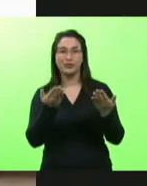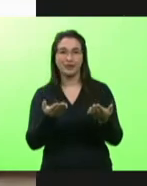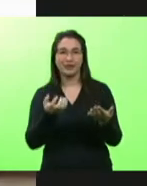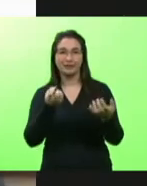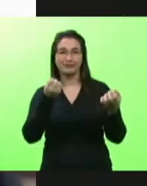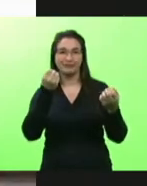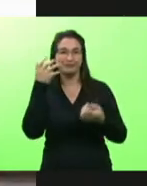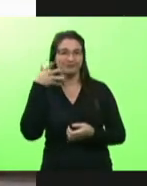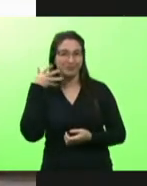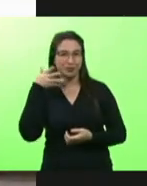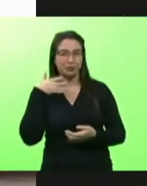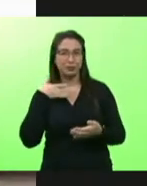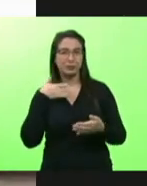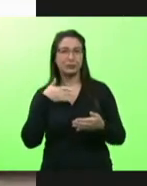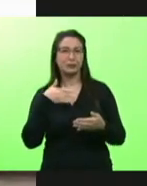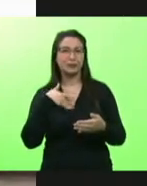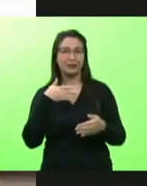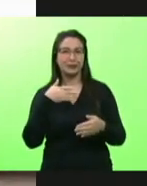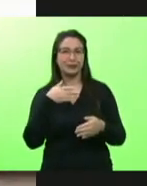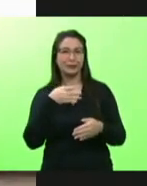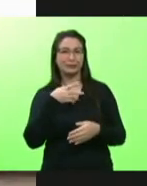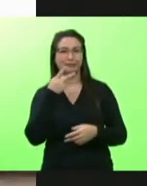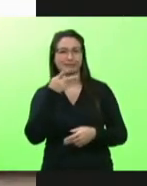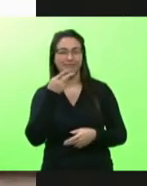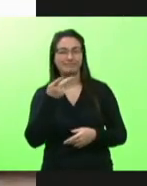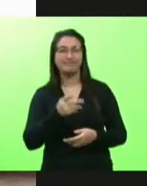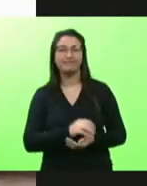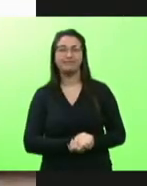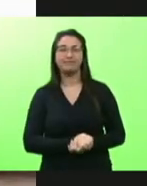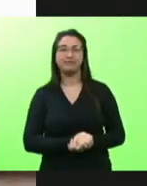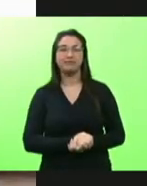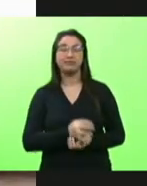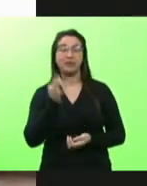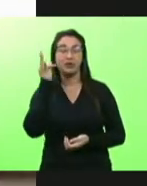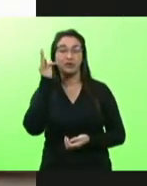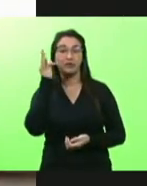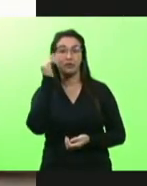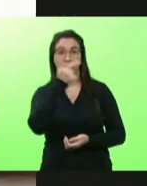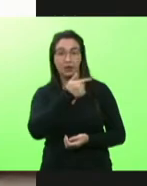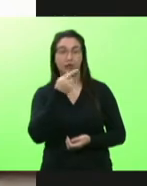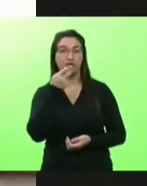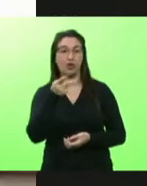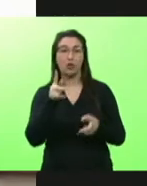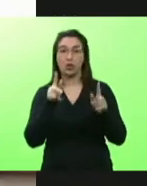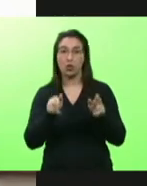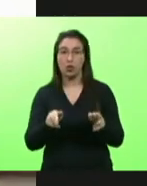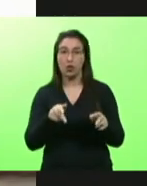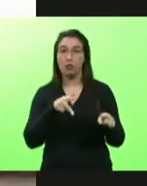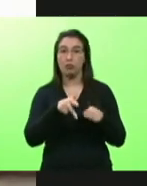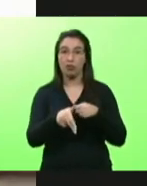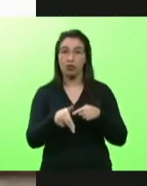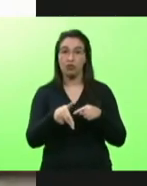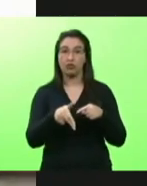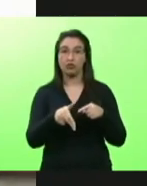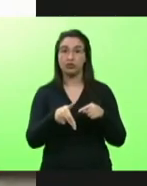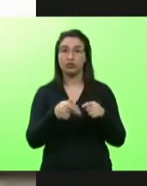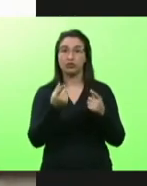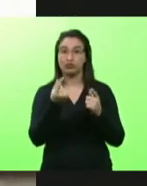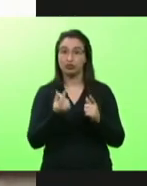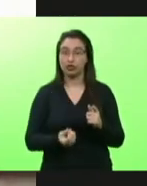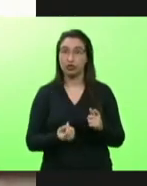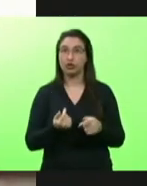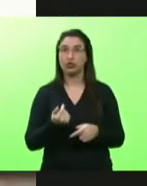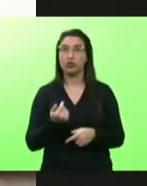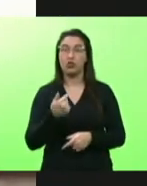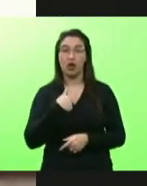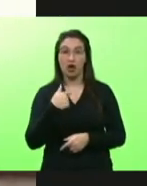também falava o deputado o deputado Fabiano da Luz do corte dos recursos mas eu eu tinha dito